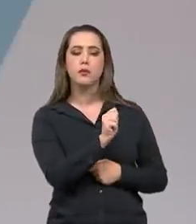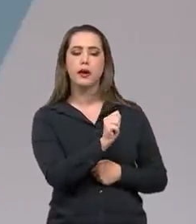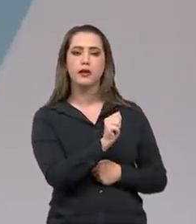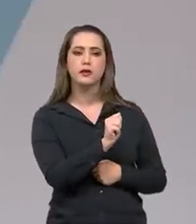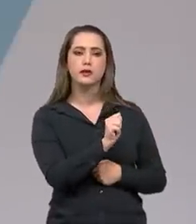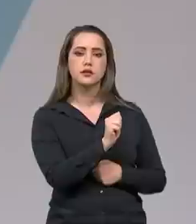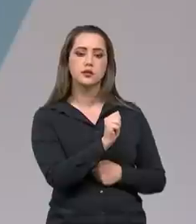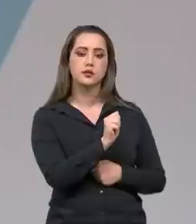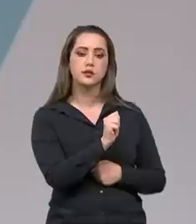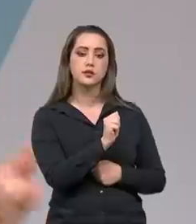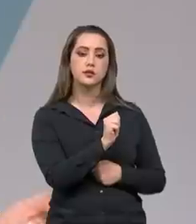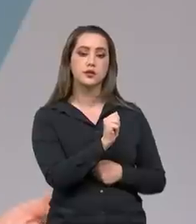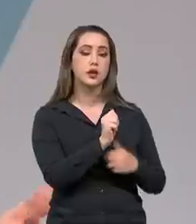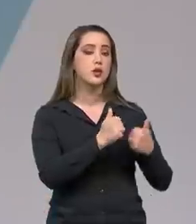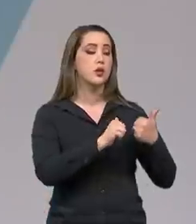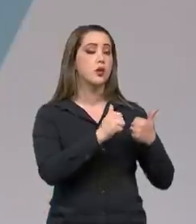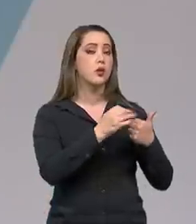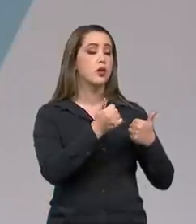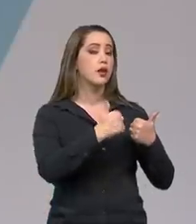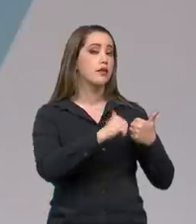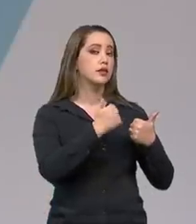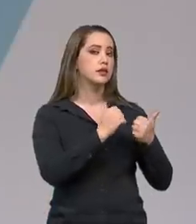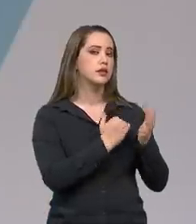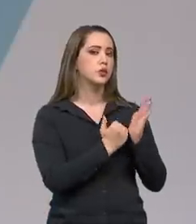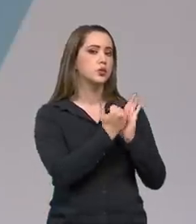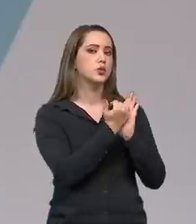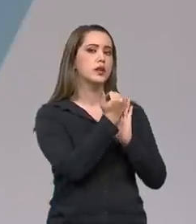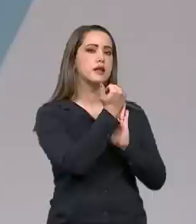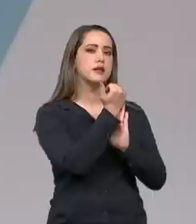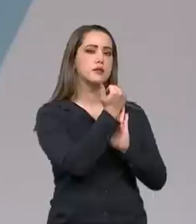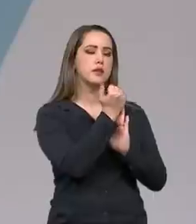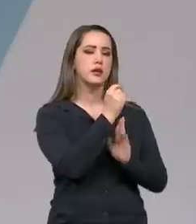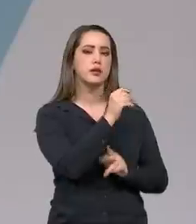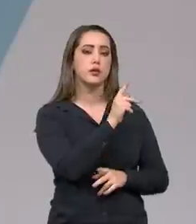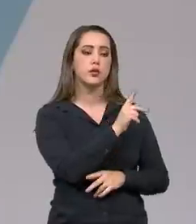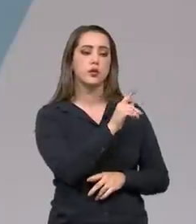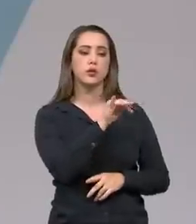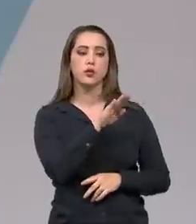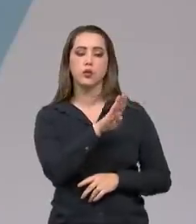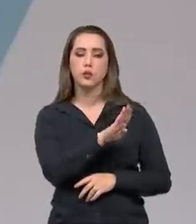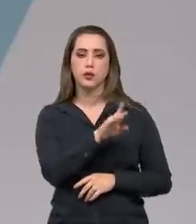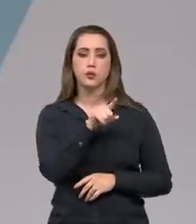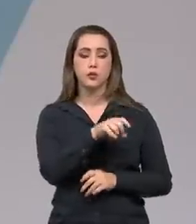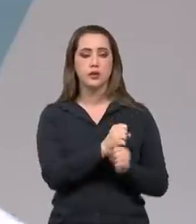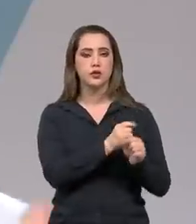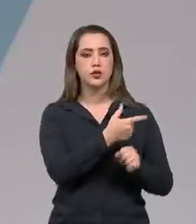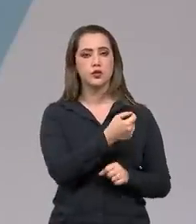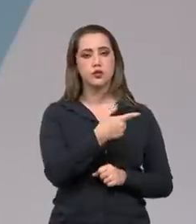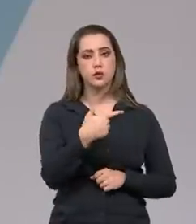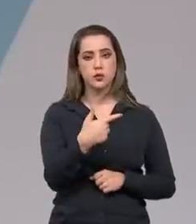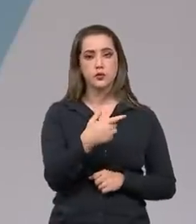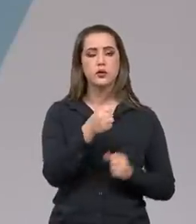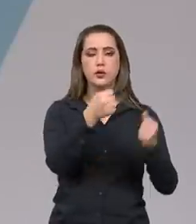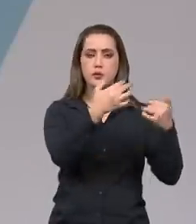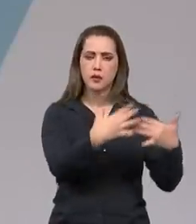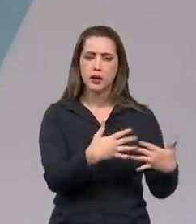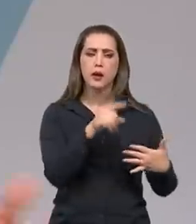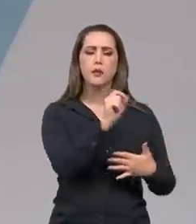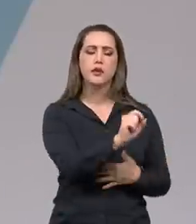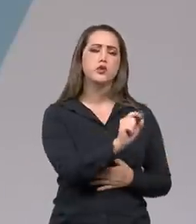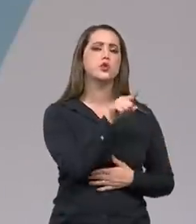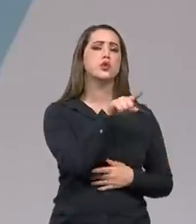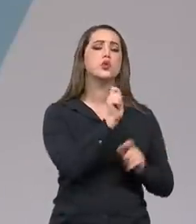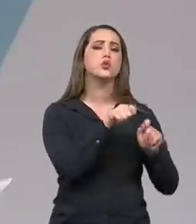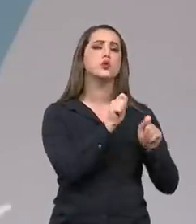na estimativa de crescimento do PIB para este ano de 2022. Eu quero que o senhor fale sobre isso, o que